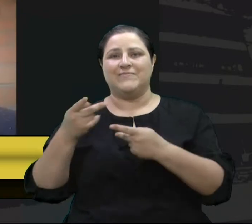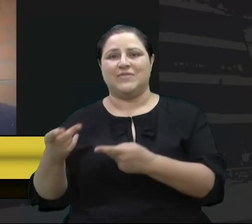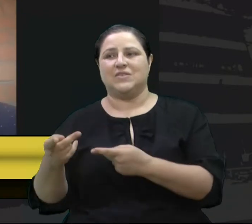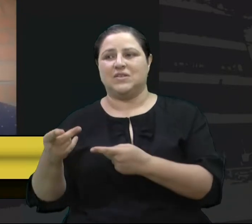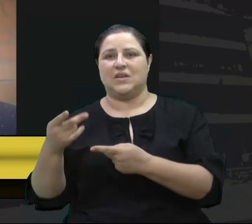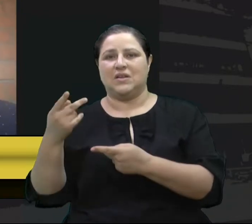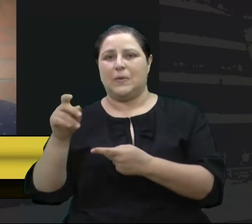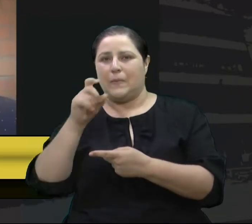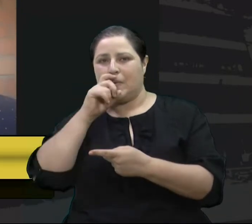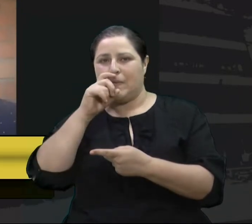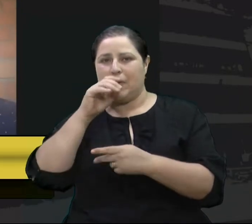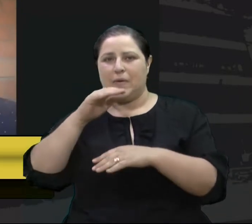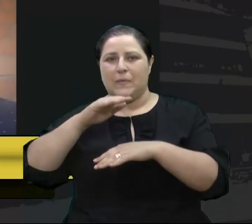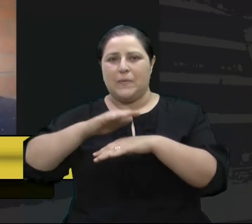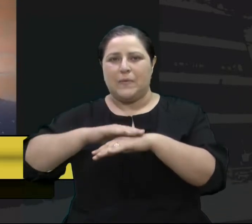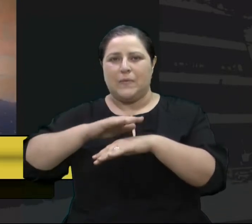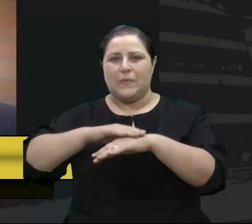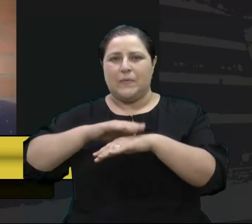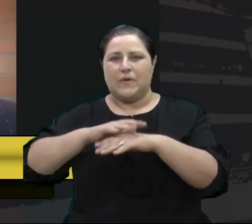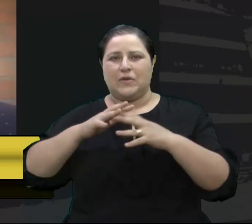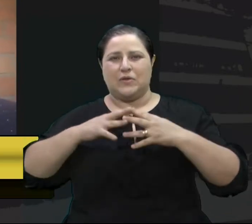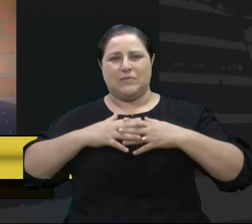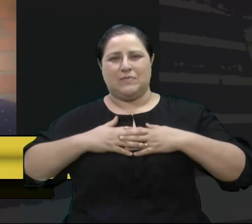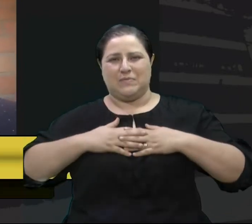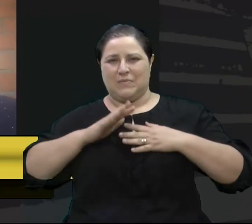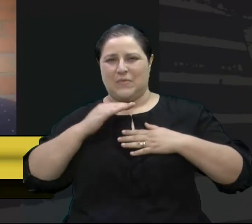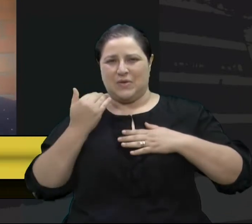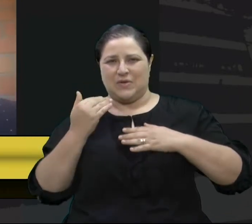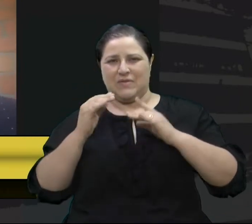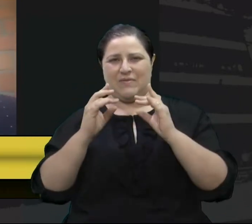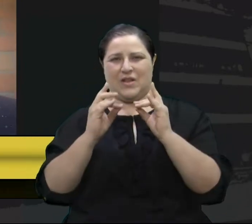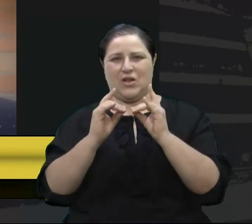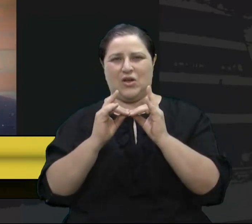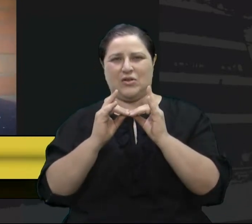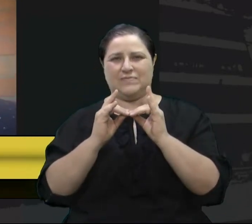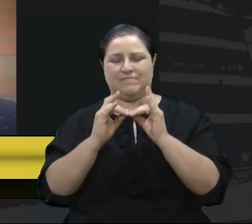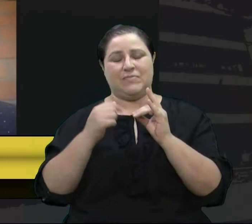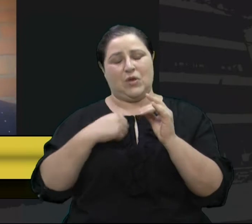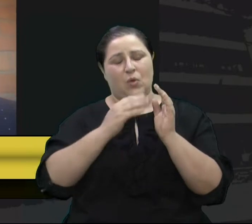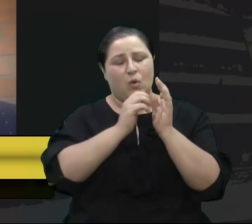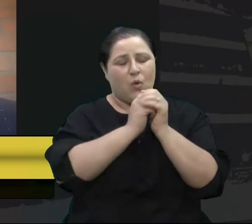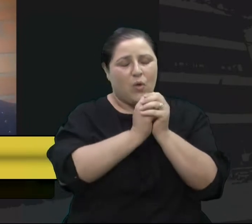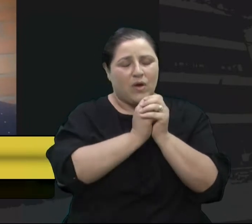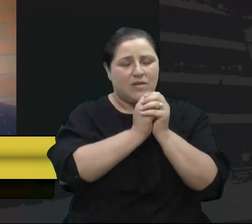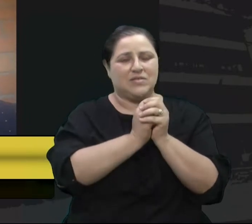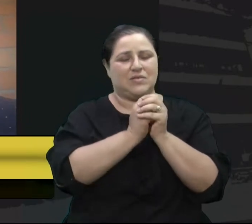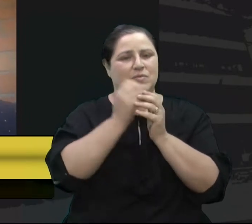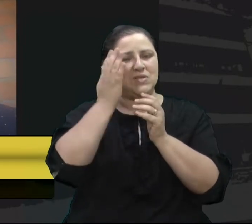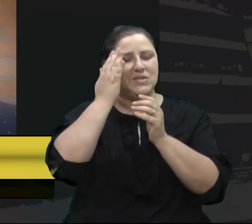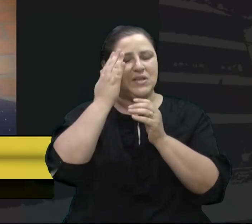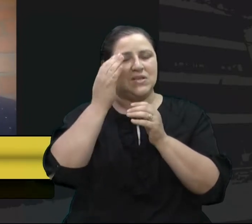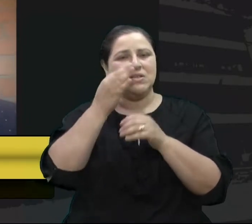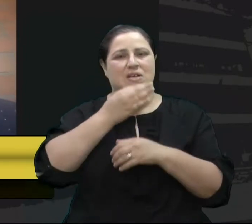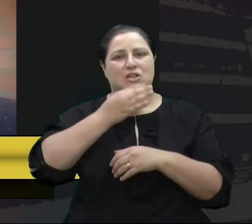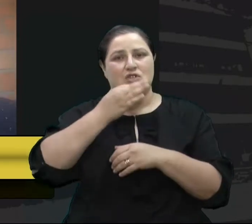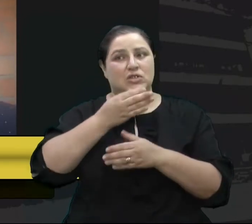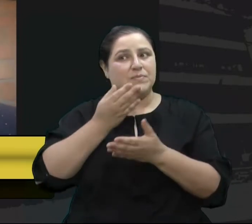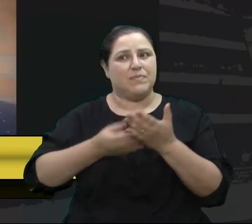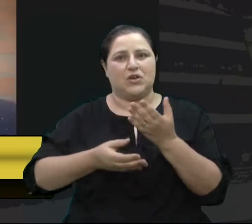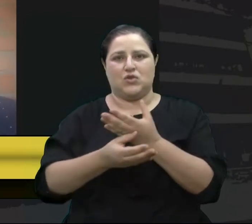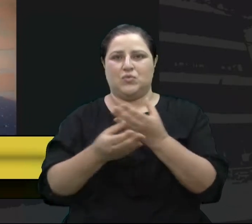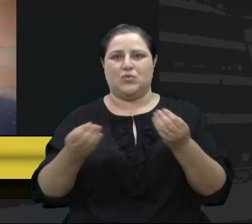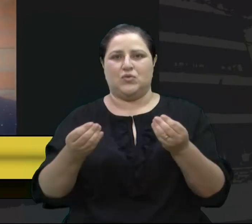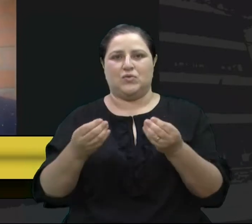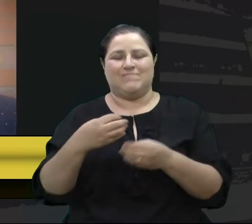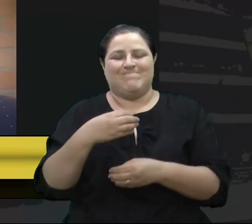fiz minhas orações e sei que a cidade perdeu muito. Então, meus sentimentos deixaram um legado do bem,